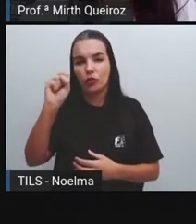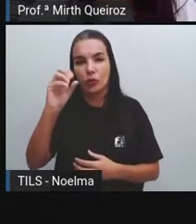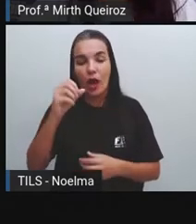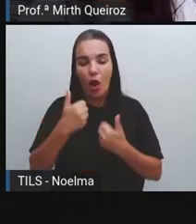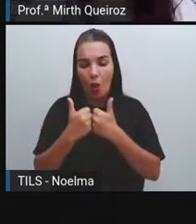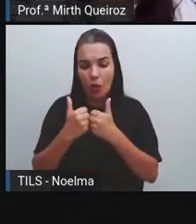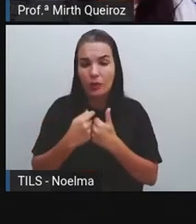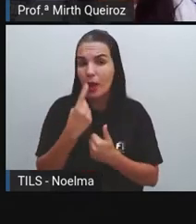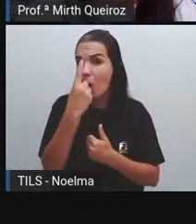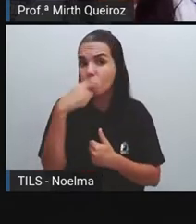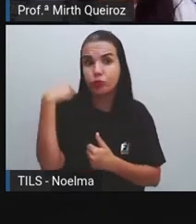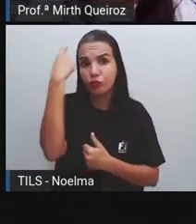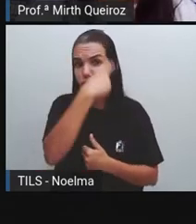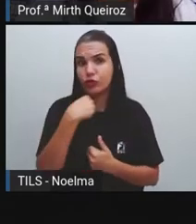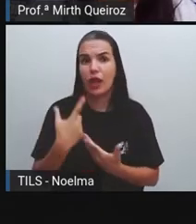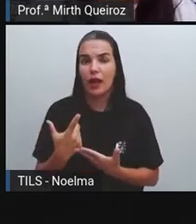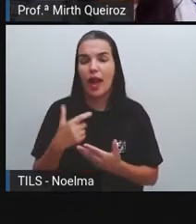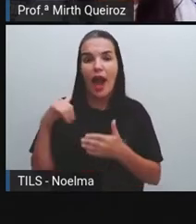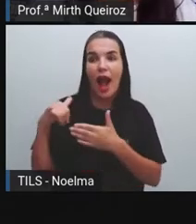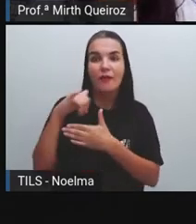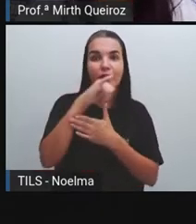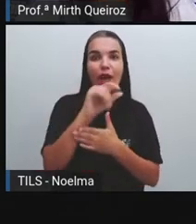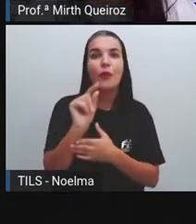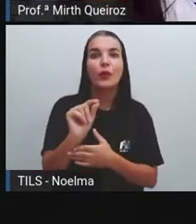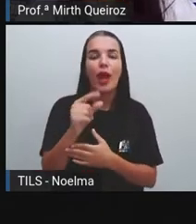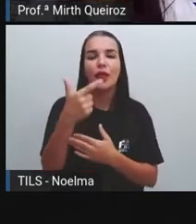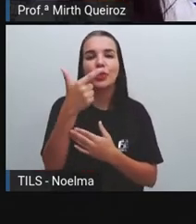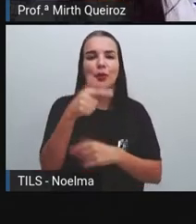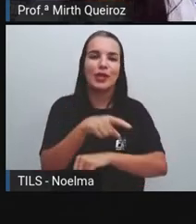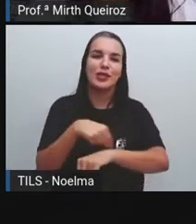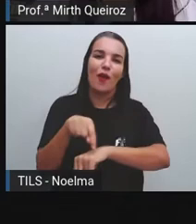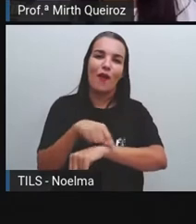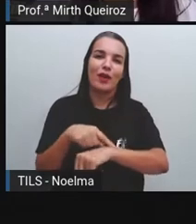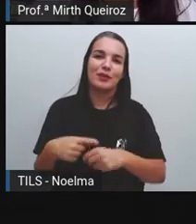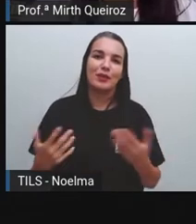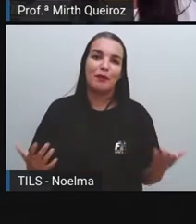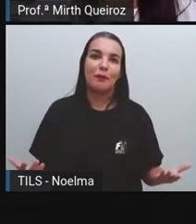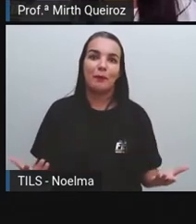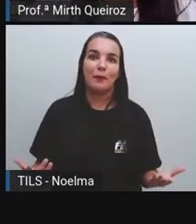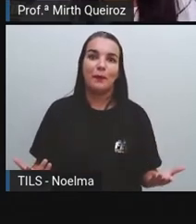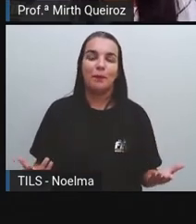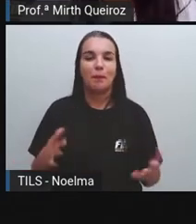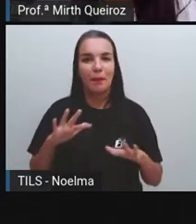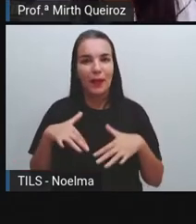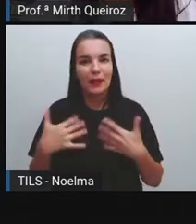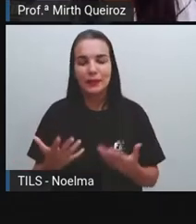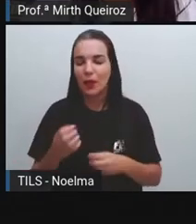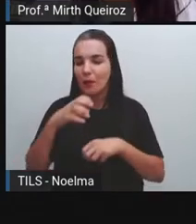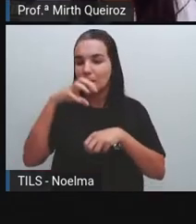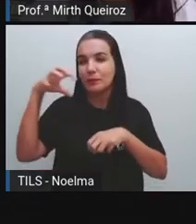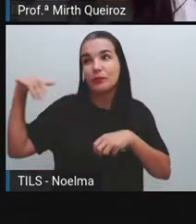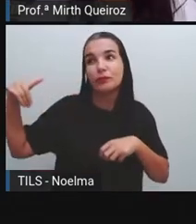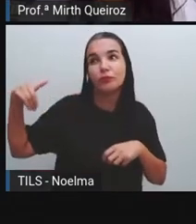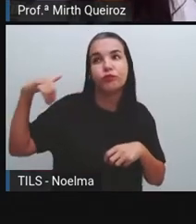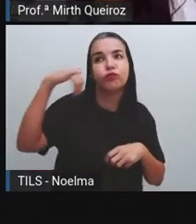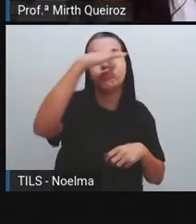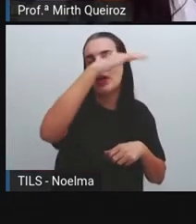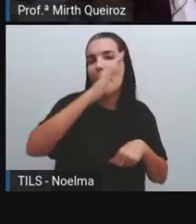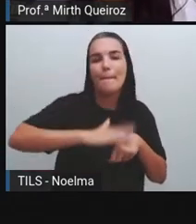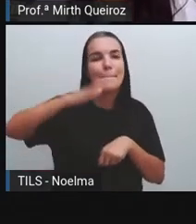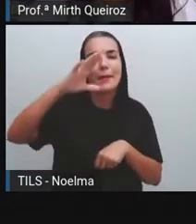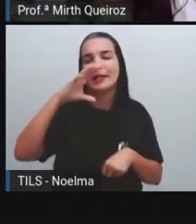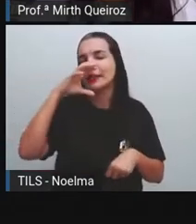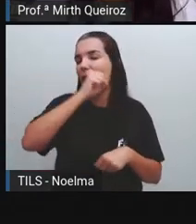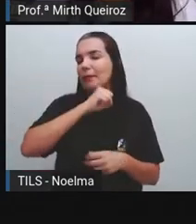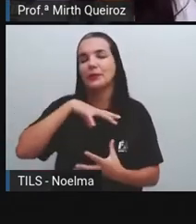E de avião, gente consegue chegar lá com um voo direto em duas horas em Mato Grosso. Então, é o meio de transporte mais rápido que a